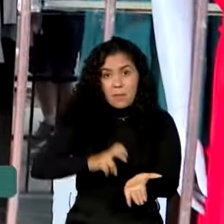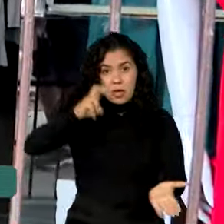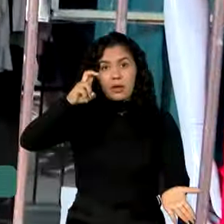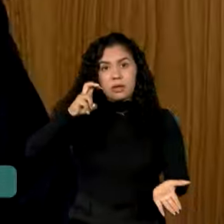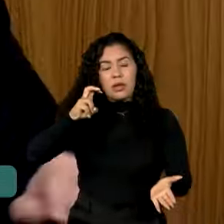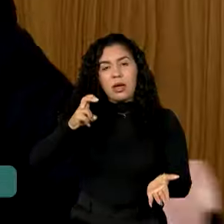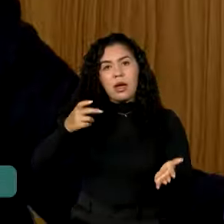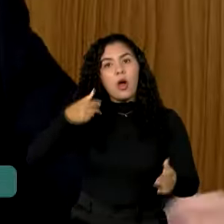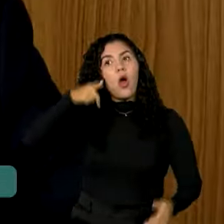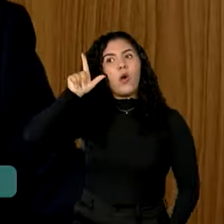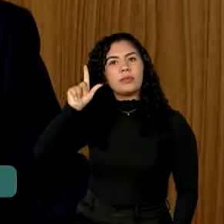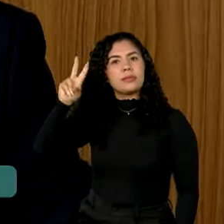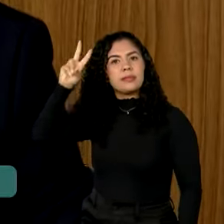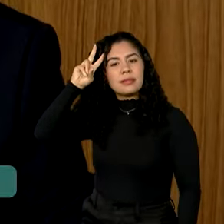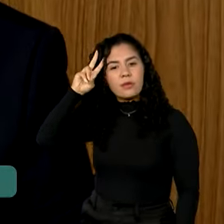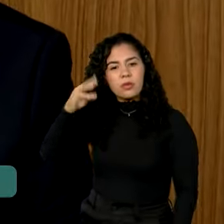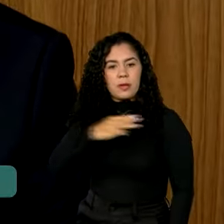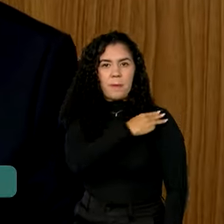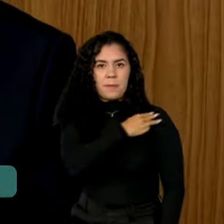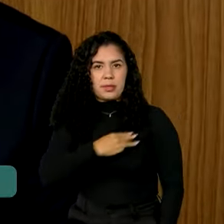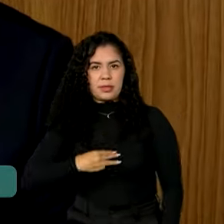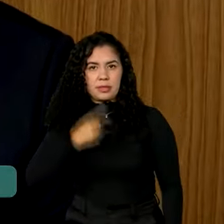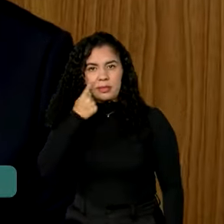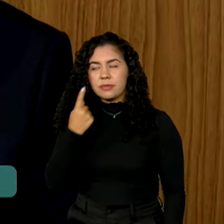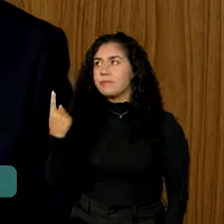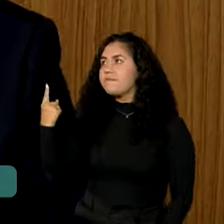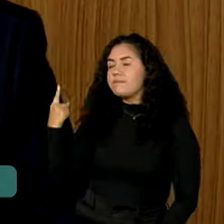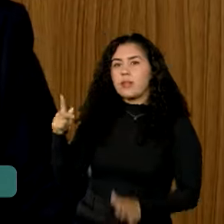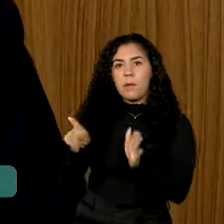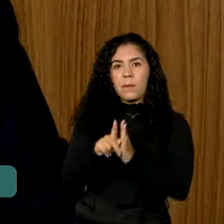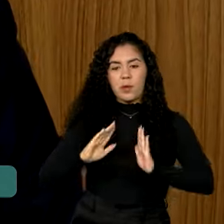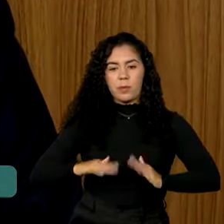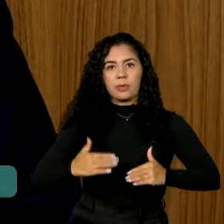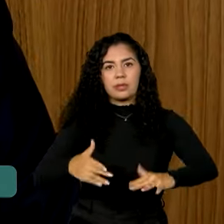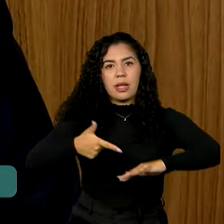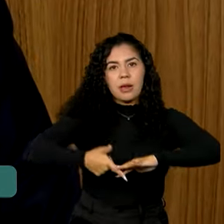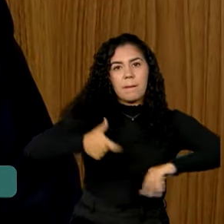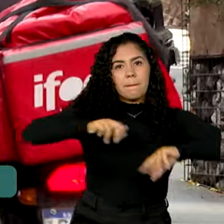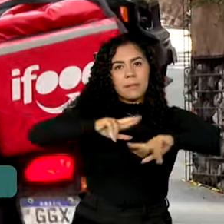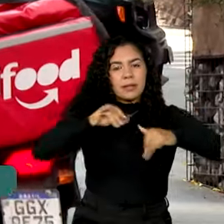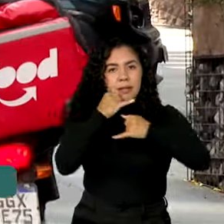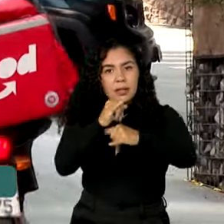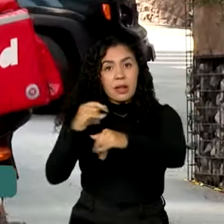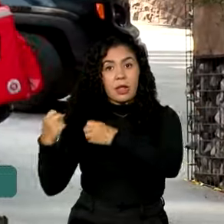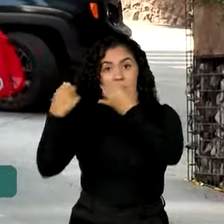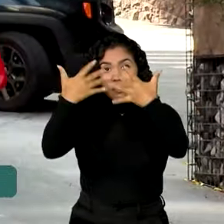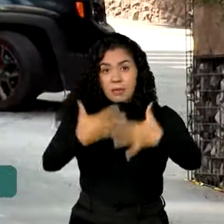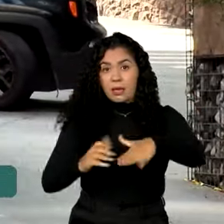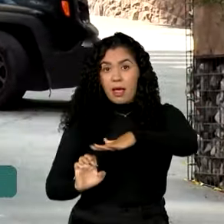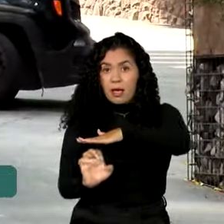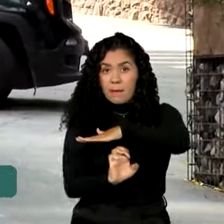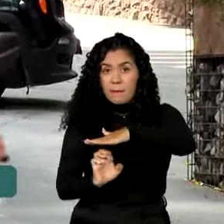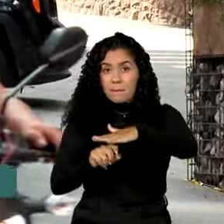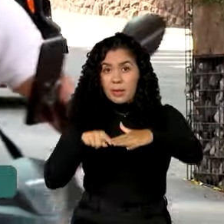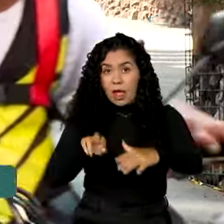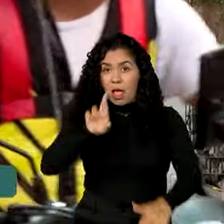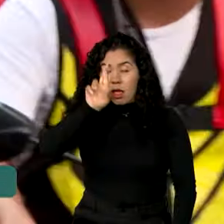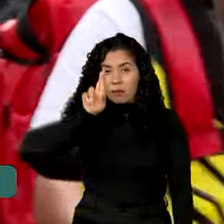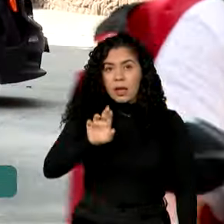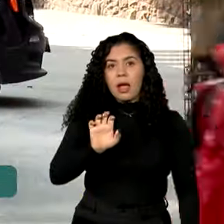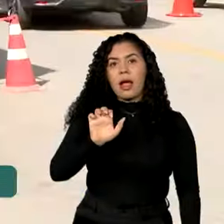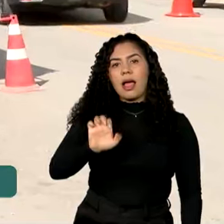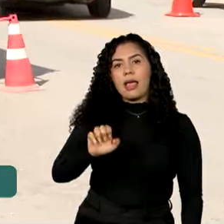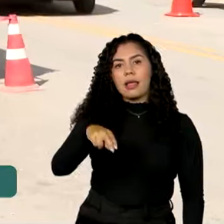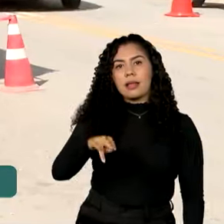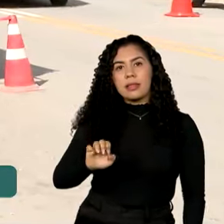segunda-feira, o ministro de Minas e Energia informou que a Enel, responsável pelo fornecimento de